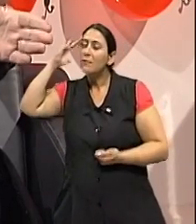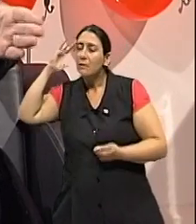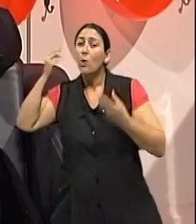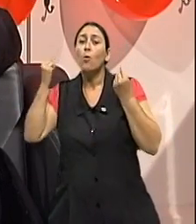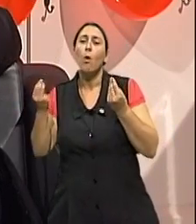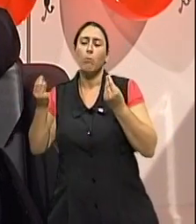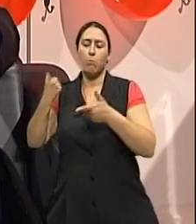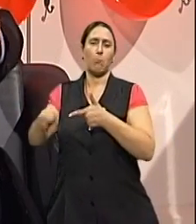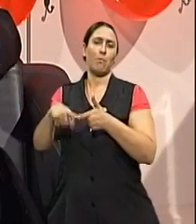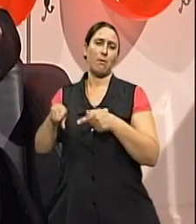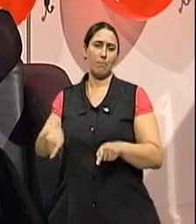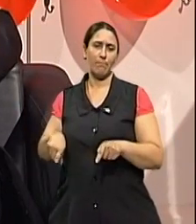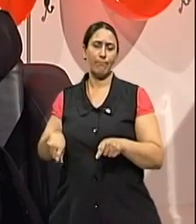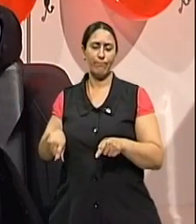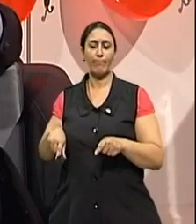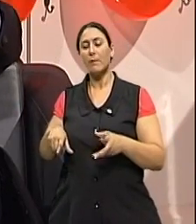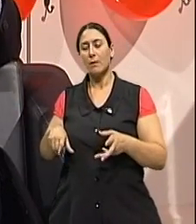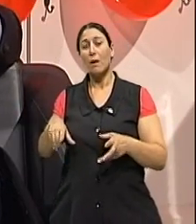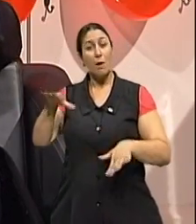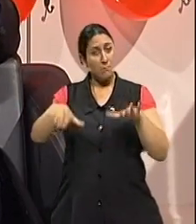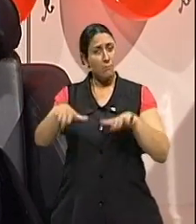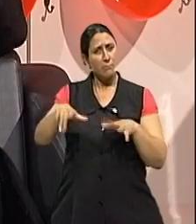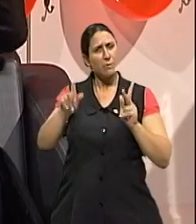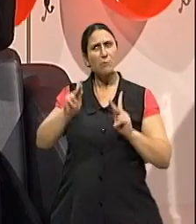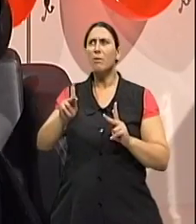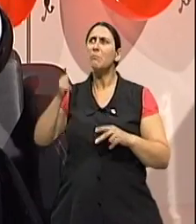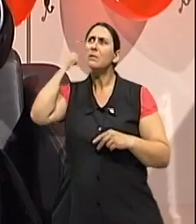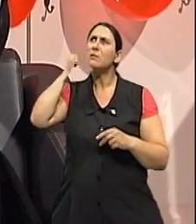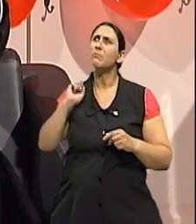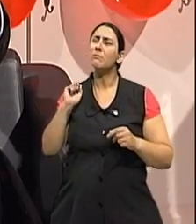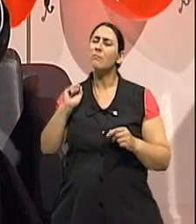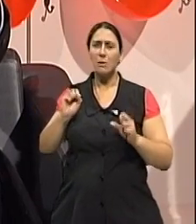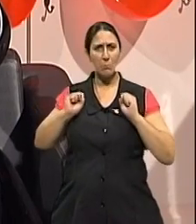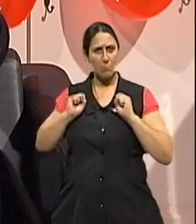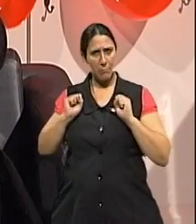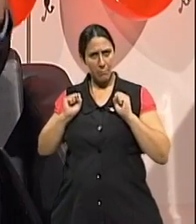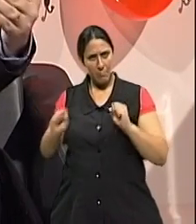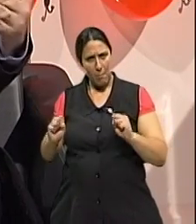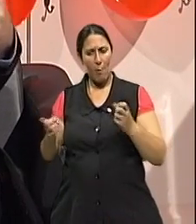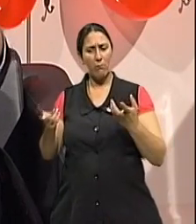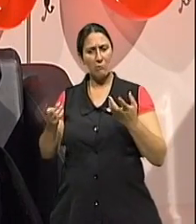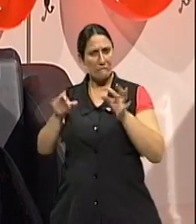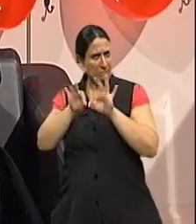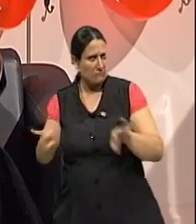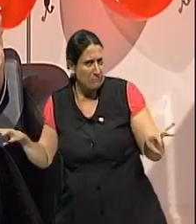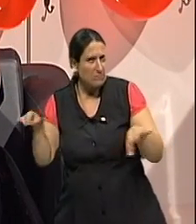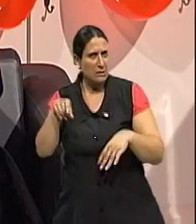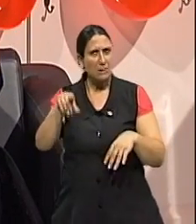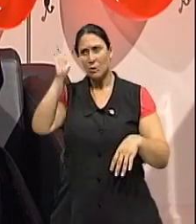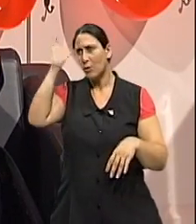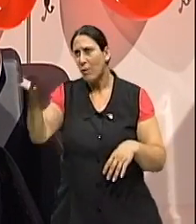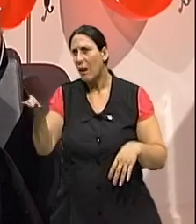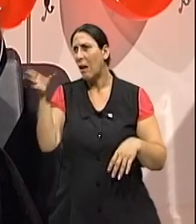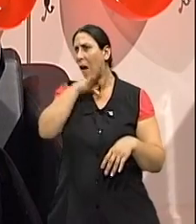o problema, né? Então, se não há problema, ok. Agora, realmente, partir do princípio que é algo simples, é a gente realmente